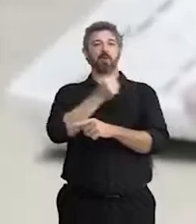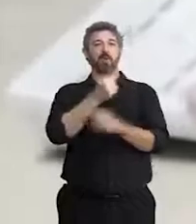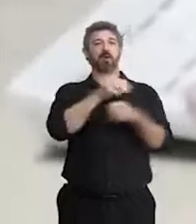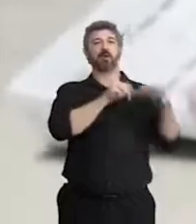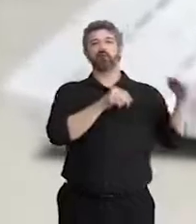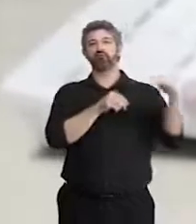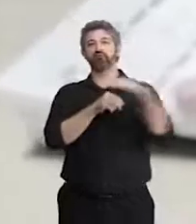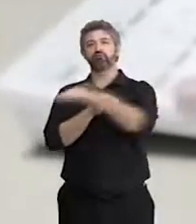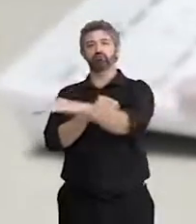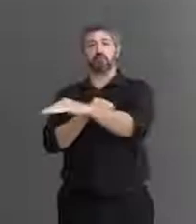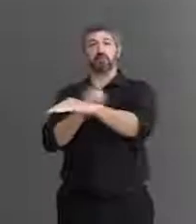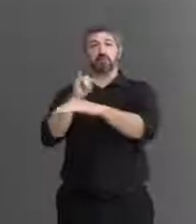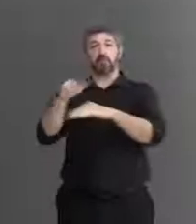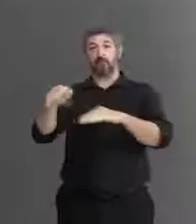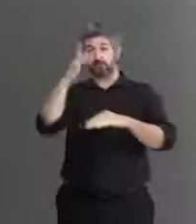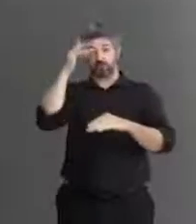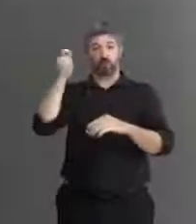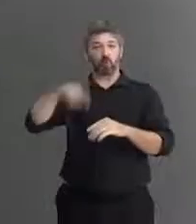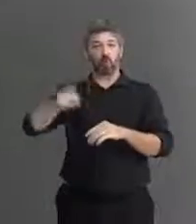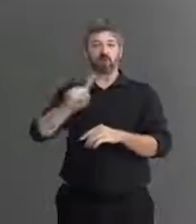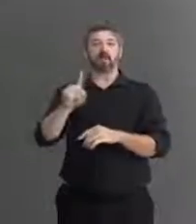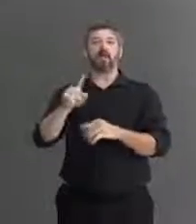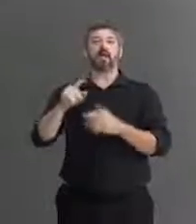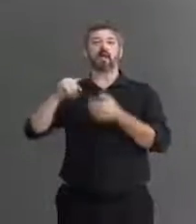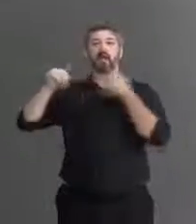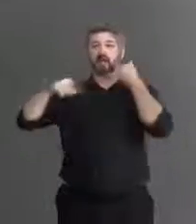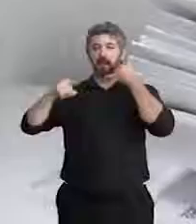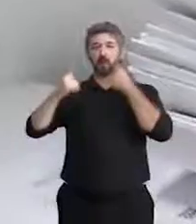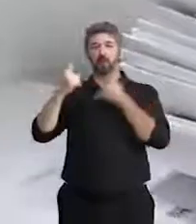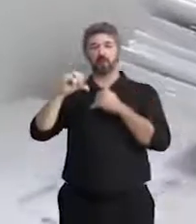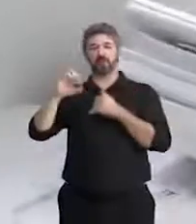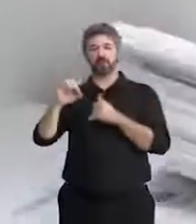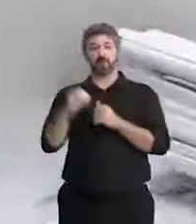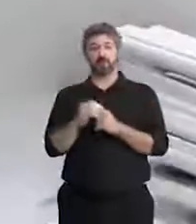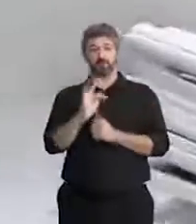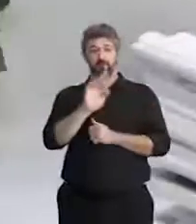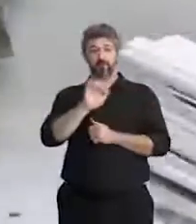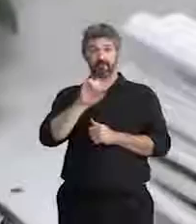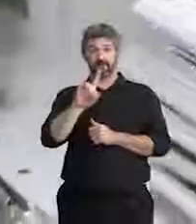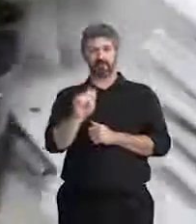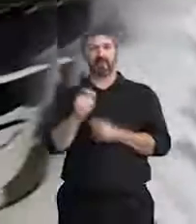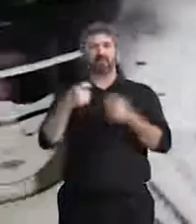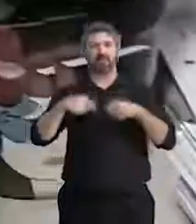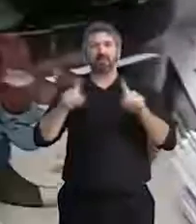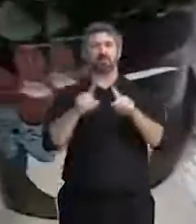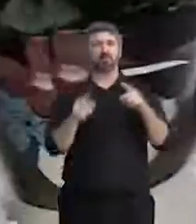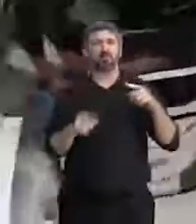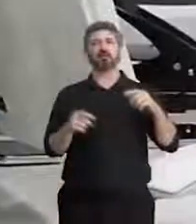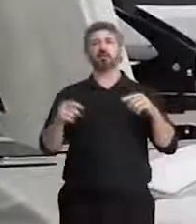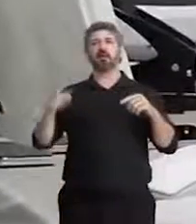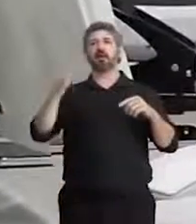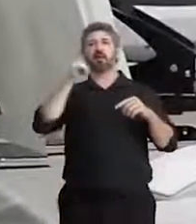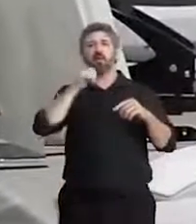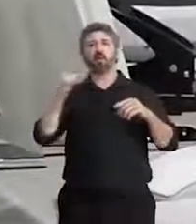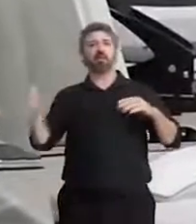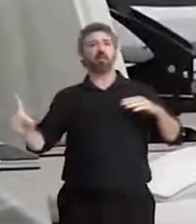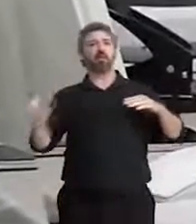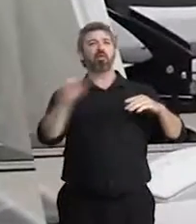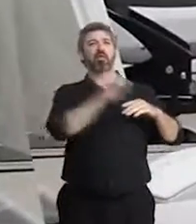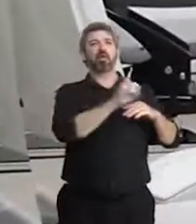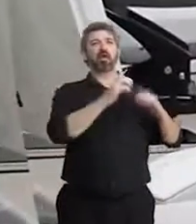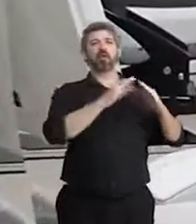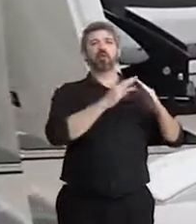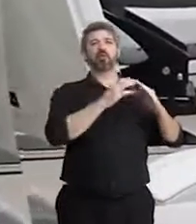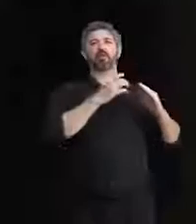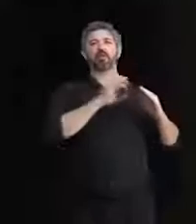Manhã Sul, vem obtendo excelentes resultados junto à Delegacia da Mulher. O número para você chamar a Frida é